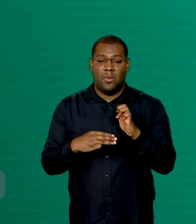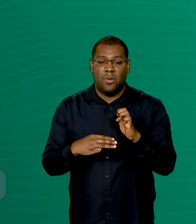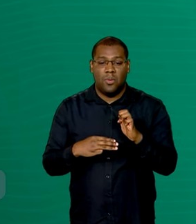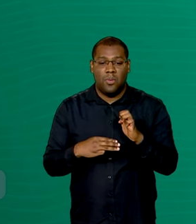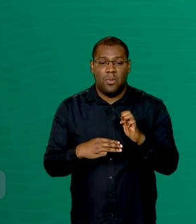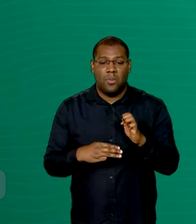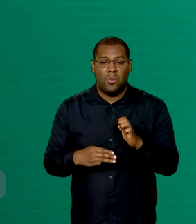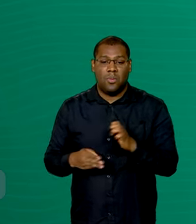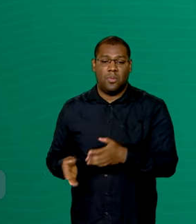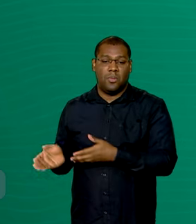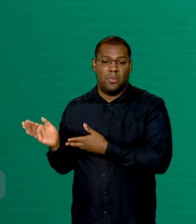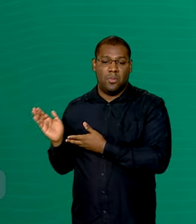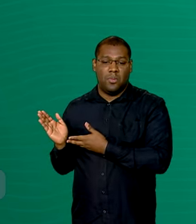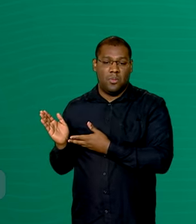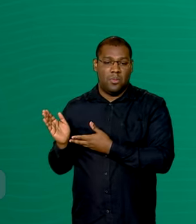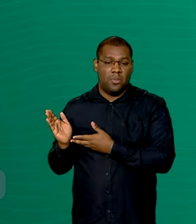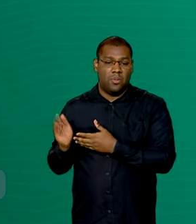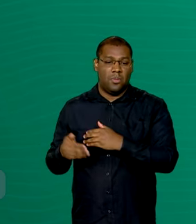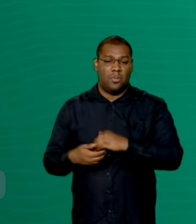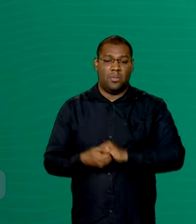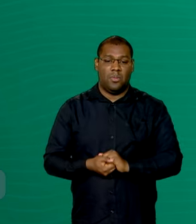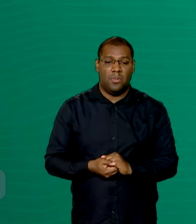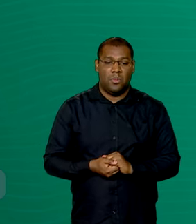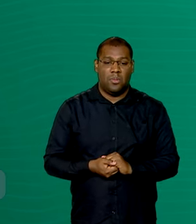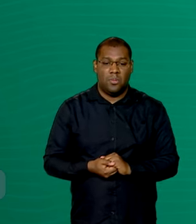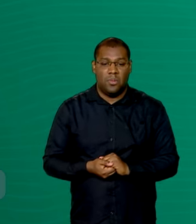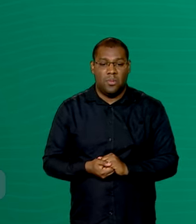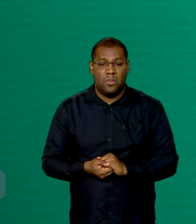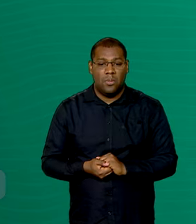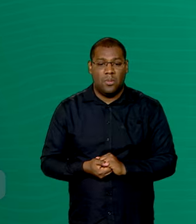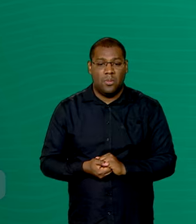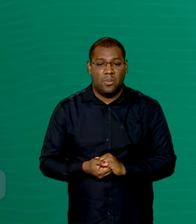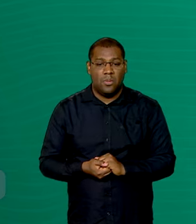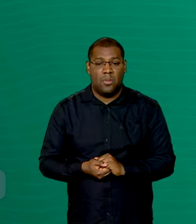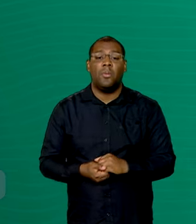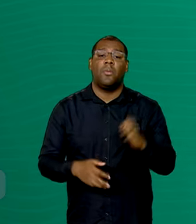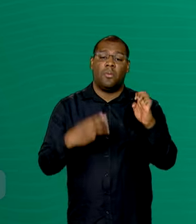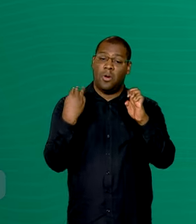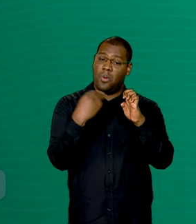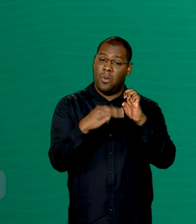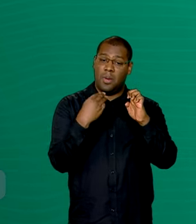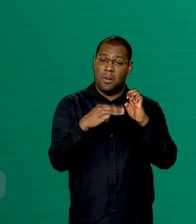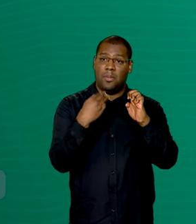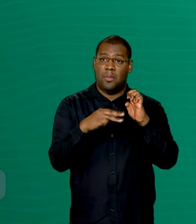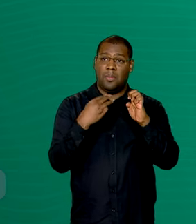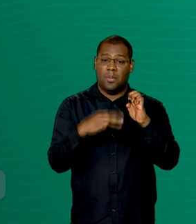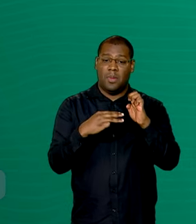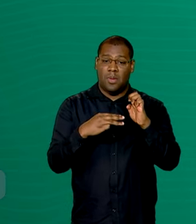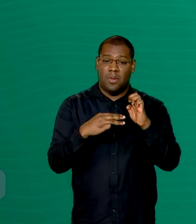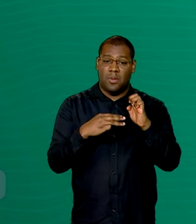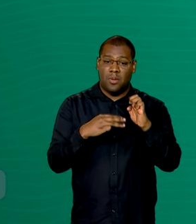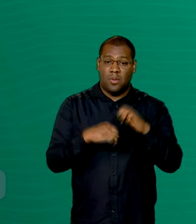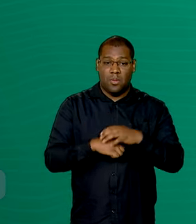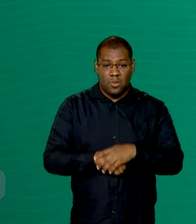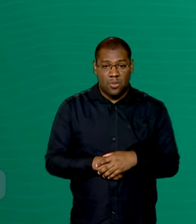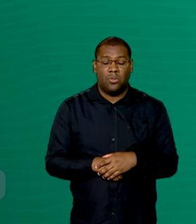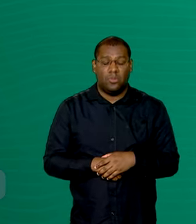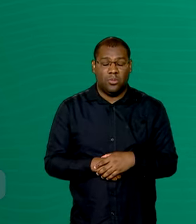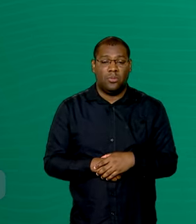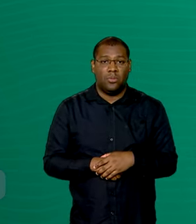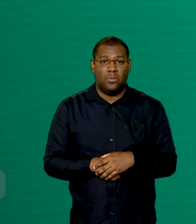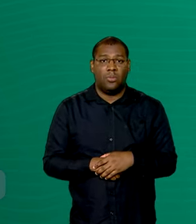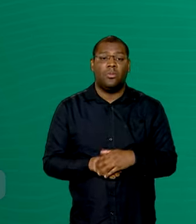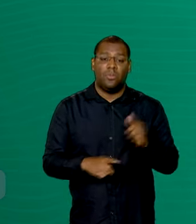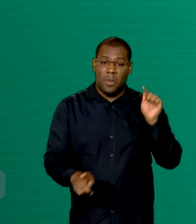.gov.br, que nós já colocamos na lista das prioridades